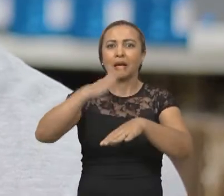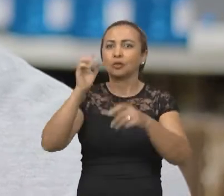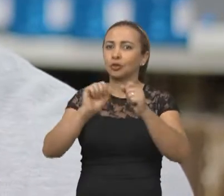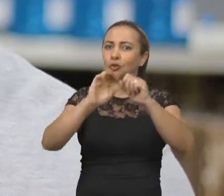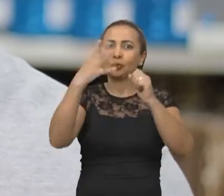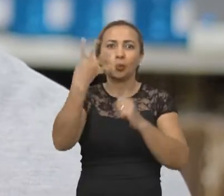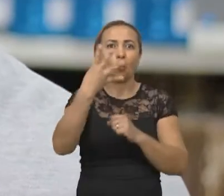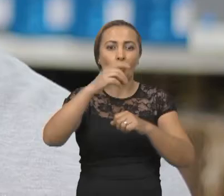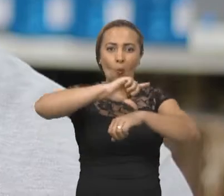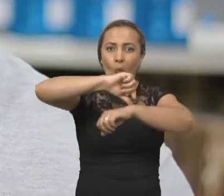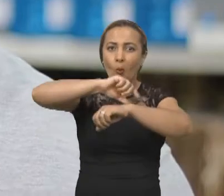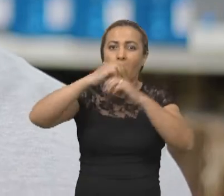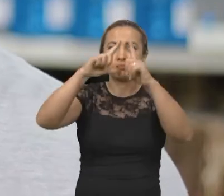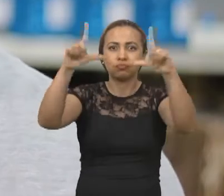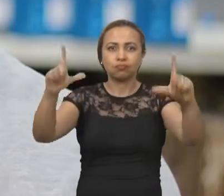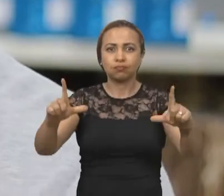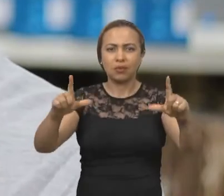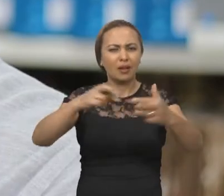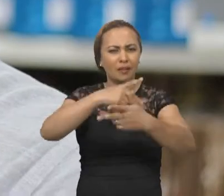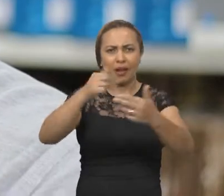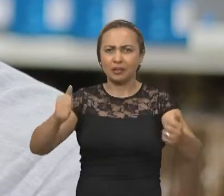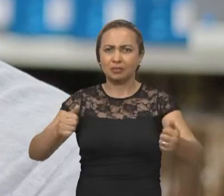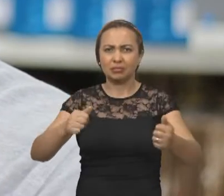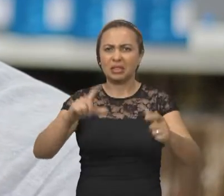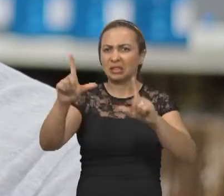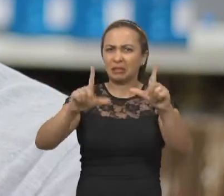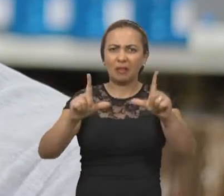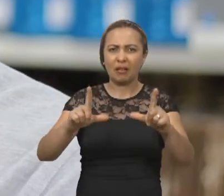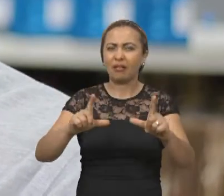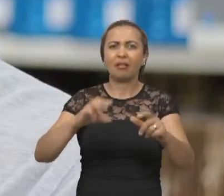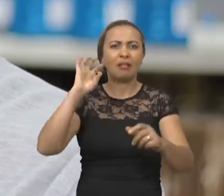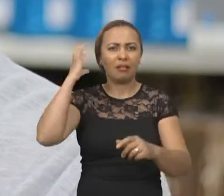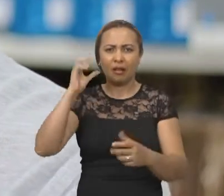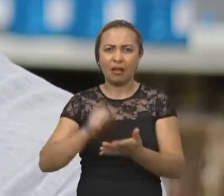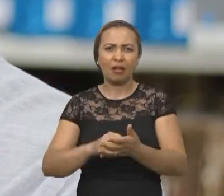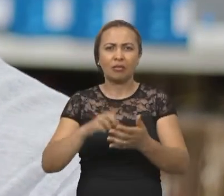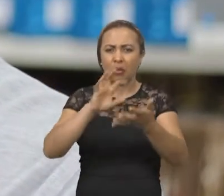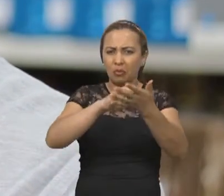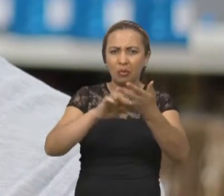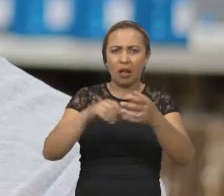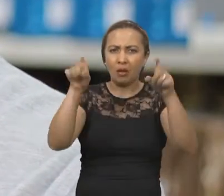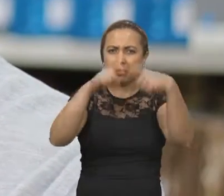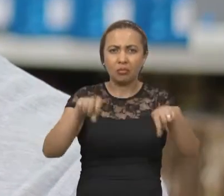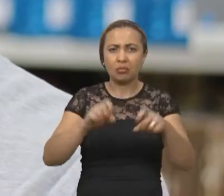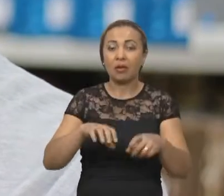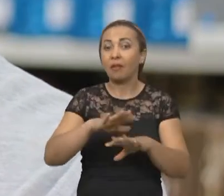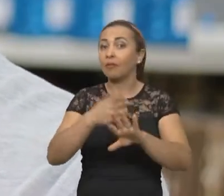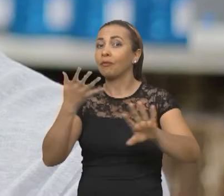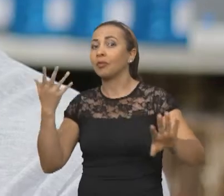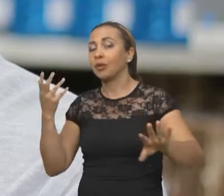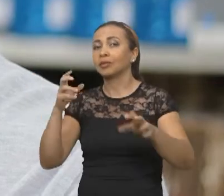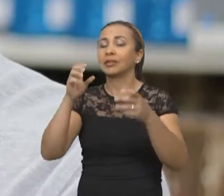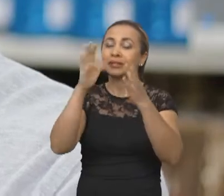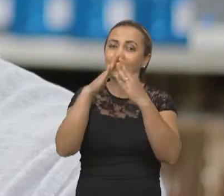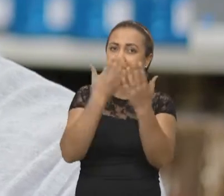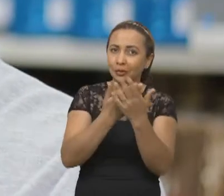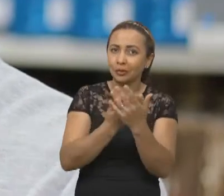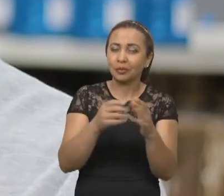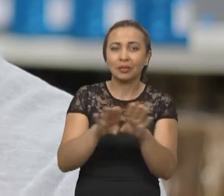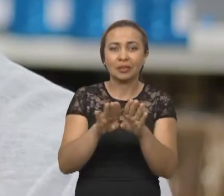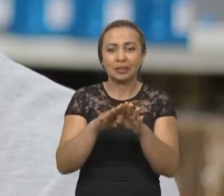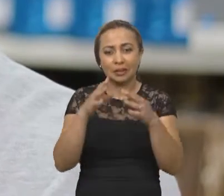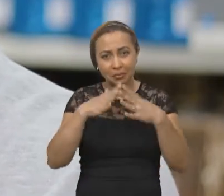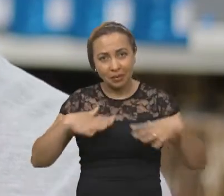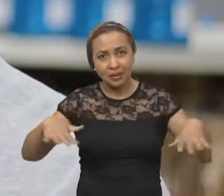horas em frente a telas diversas. Isso fora o período da escola. Fora o período que eles estavam em atividades da escola, que também, muitas